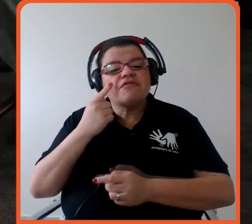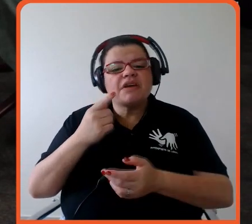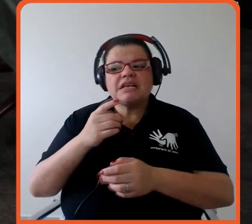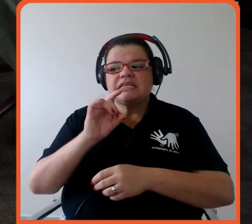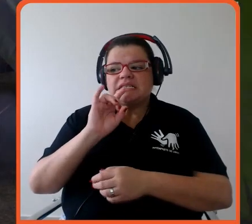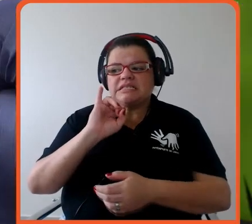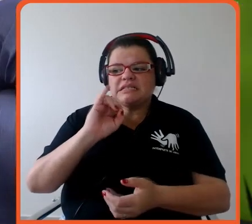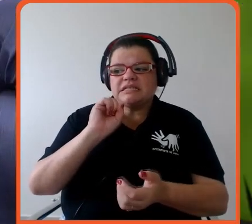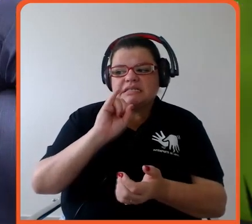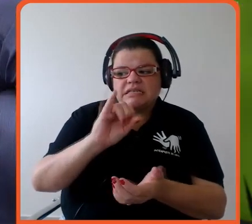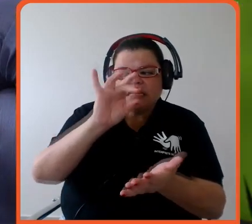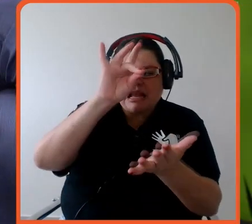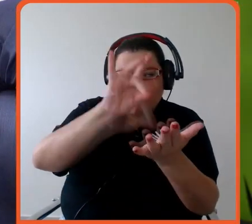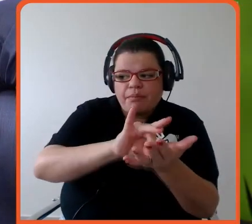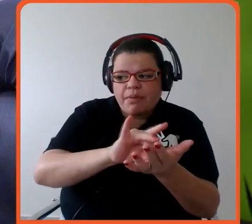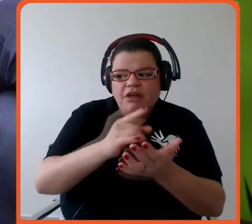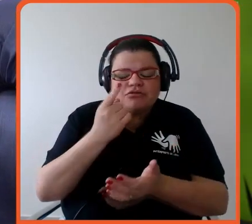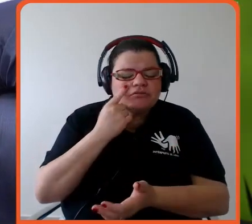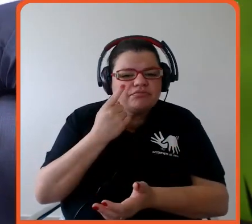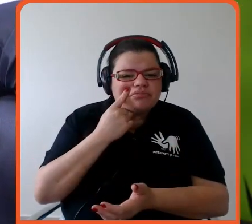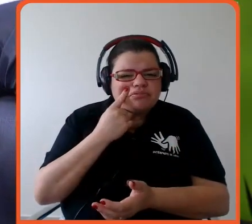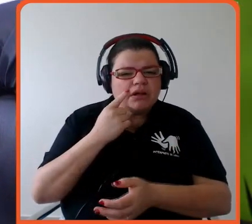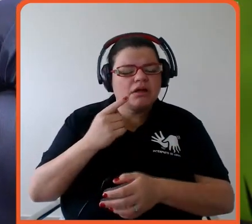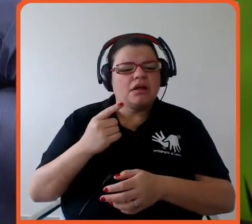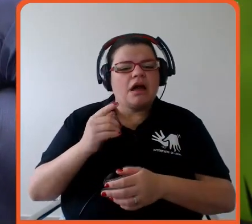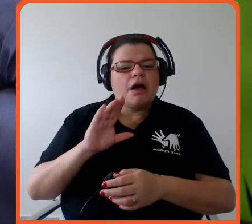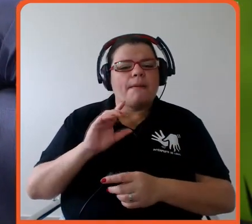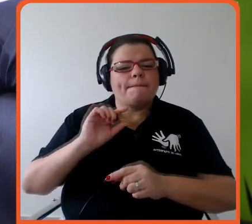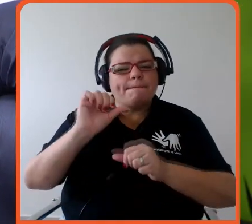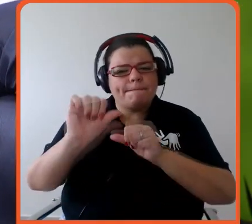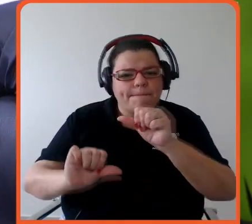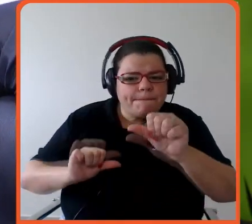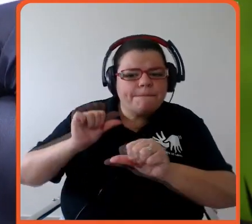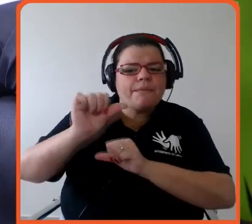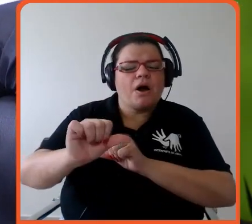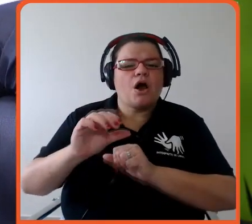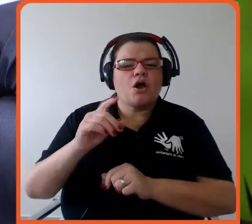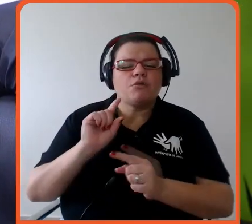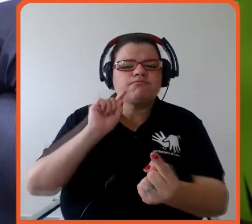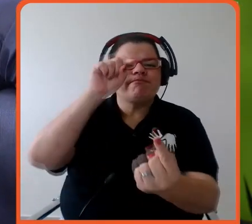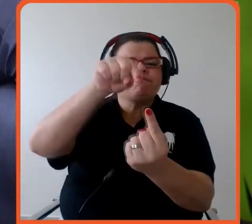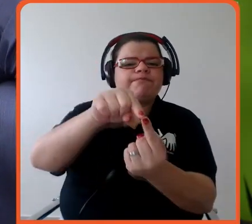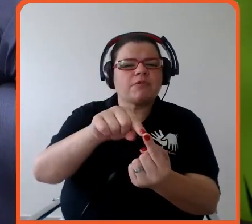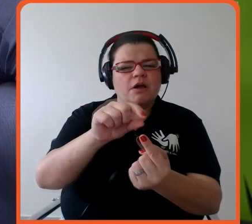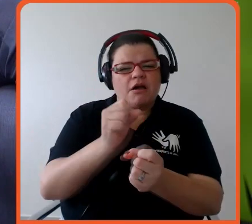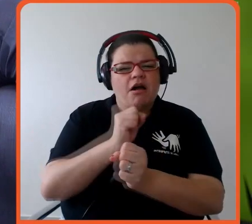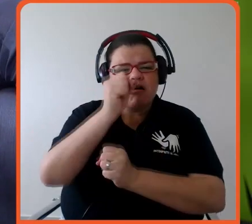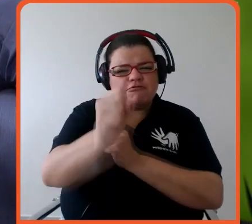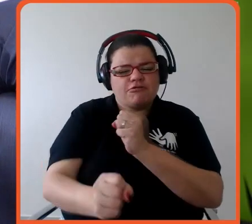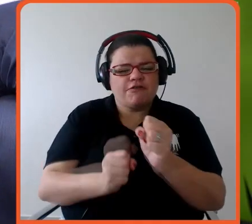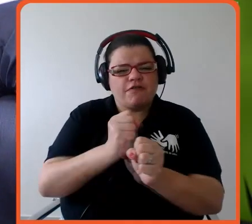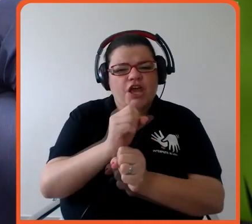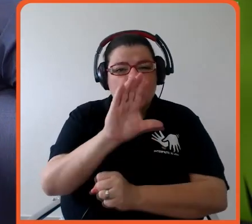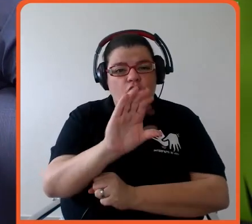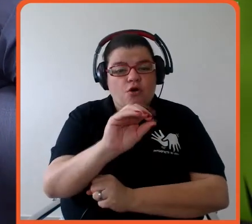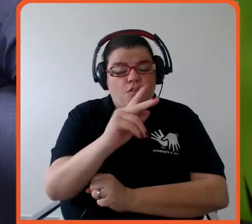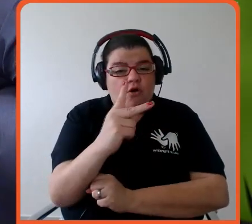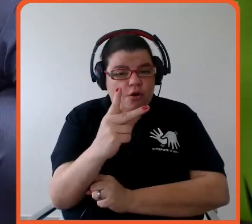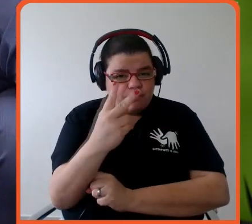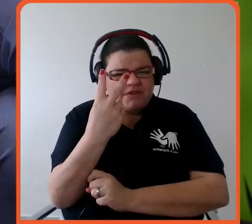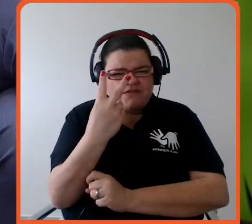que no decorrer desse ano até a próxima COP a gente tenha um pouco de clareza de como isso pode e